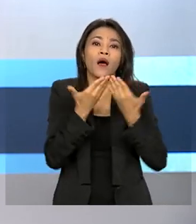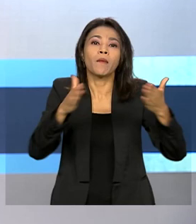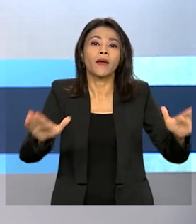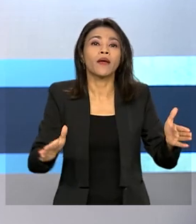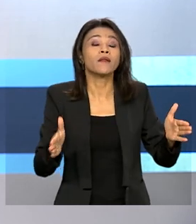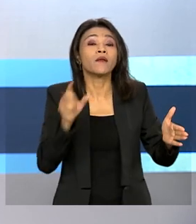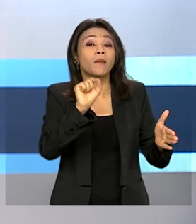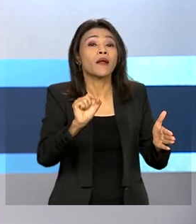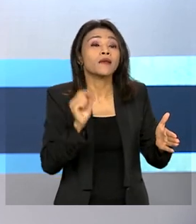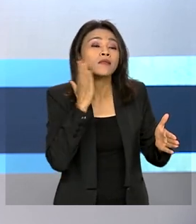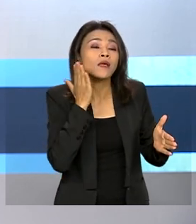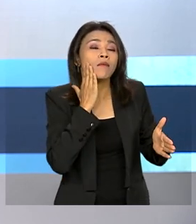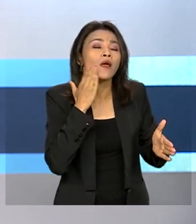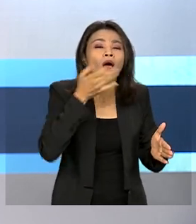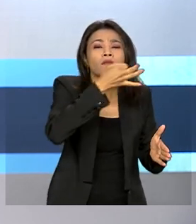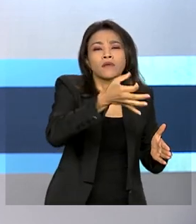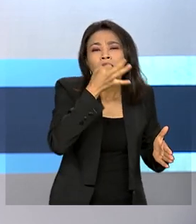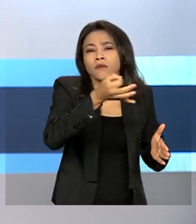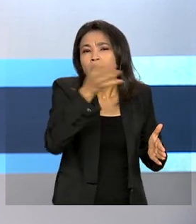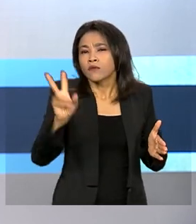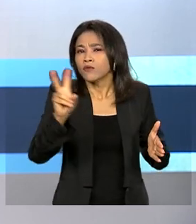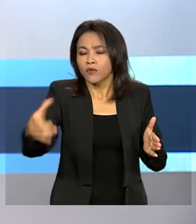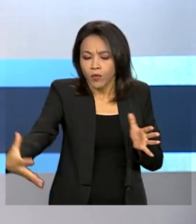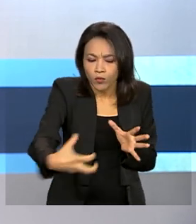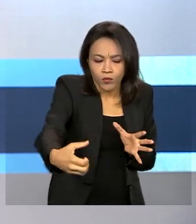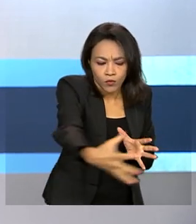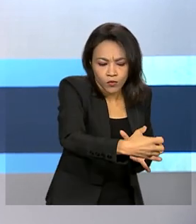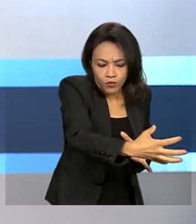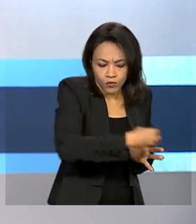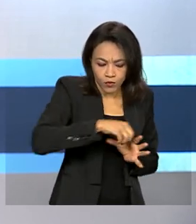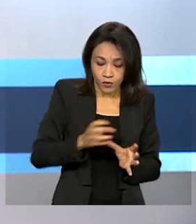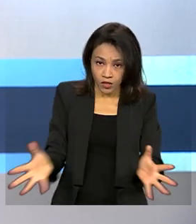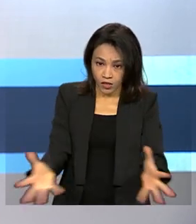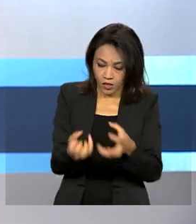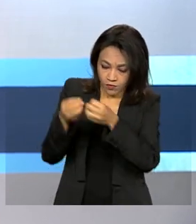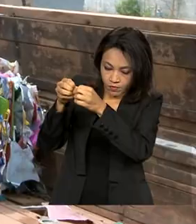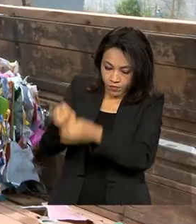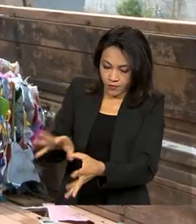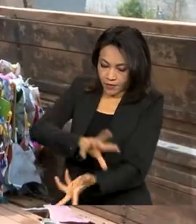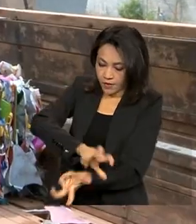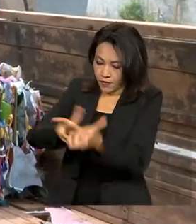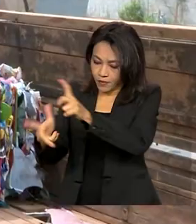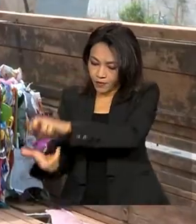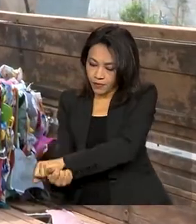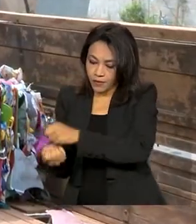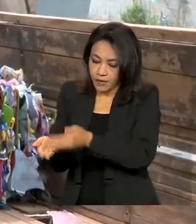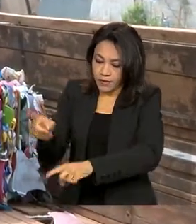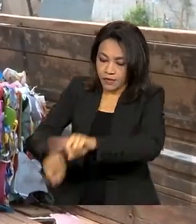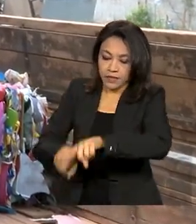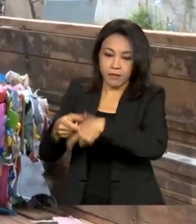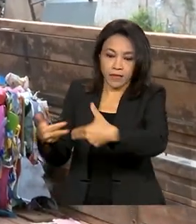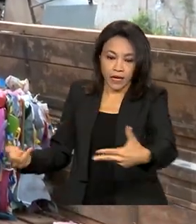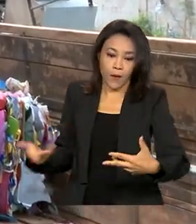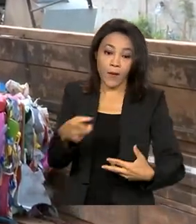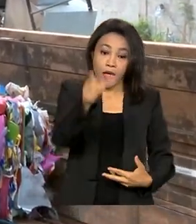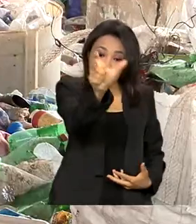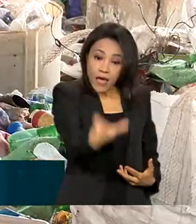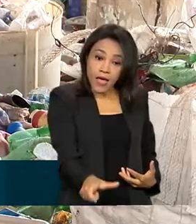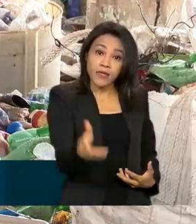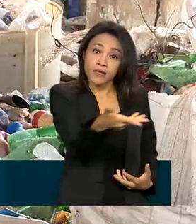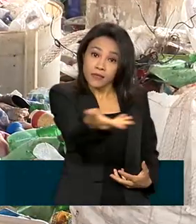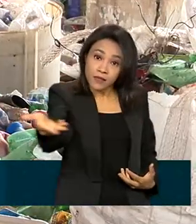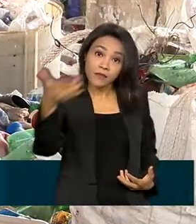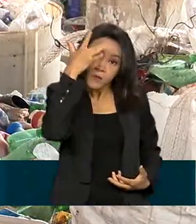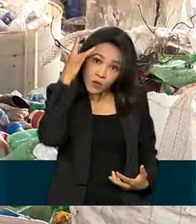sugestões da sociedade sobre o recolhimento e a reciclagem desse material. Eles vivem da reciclagem.